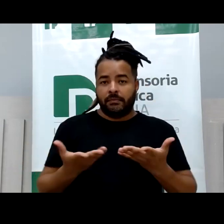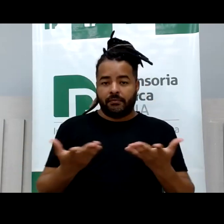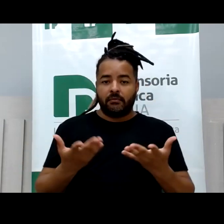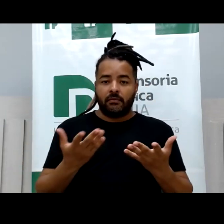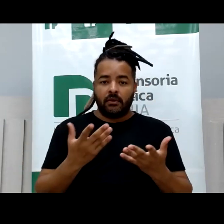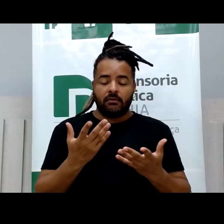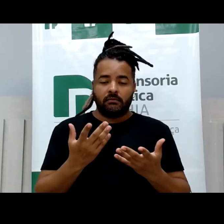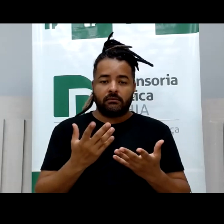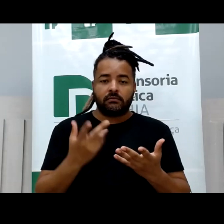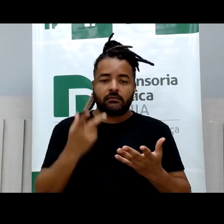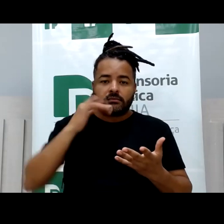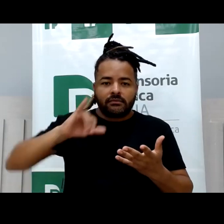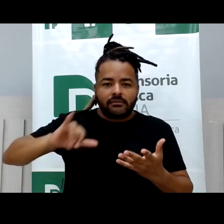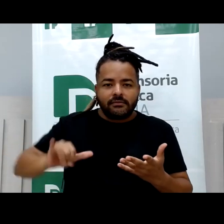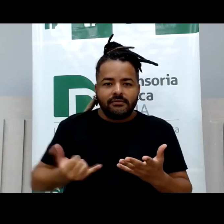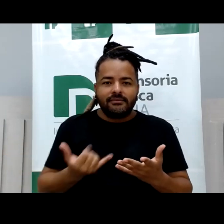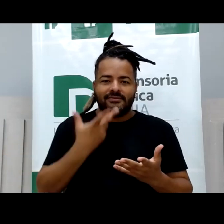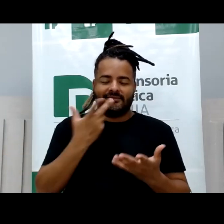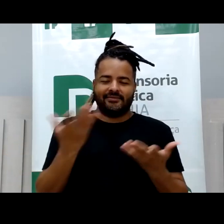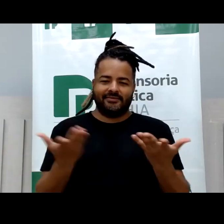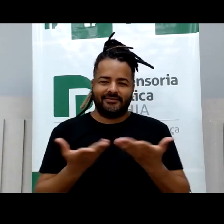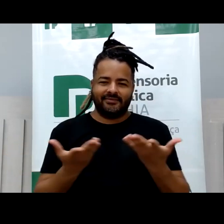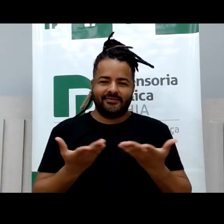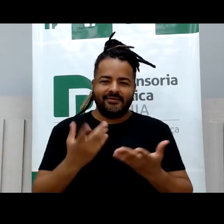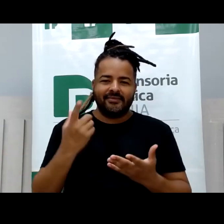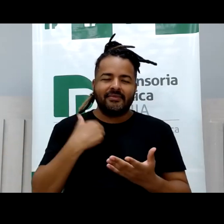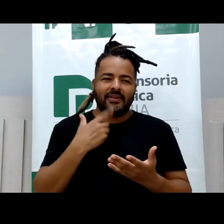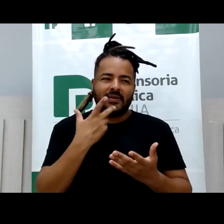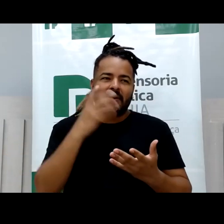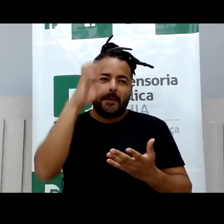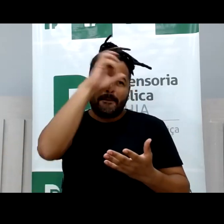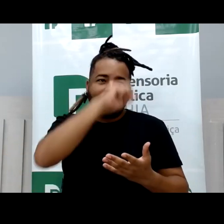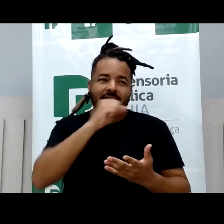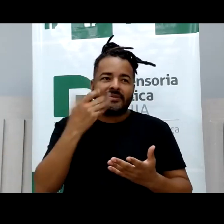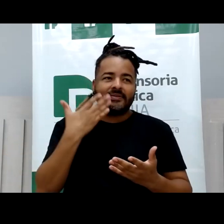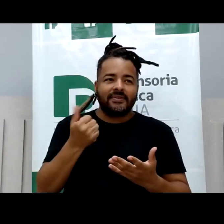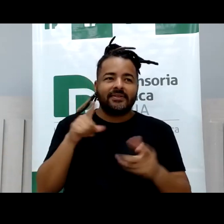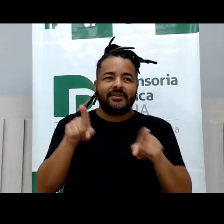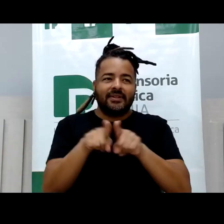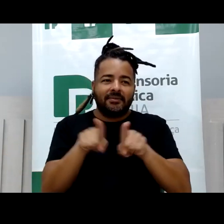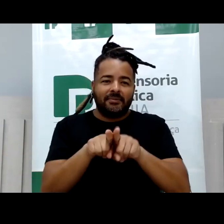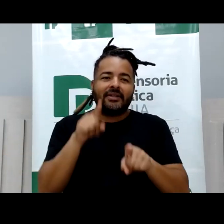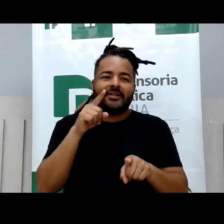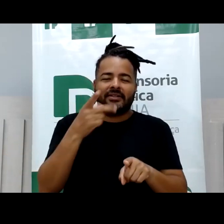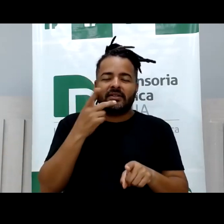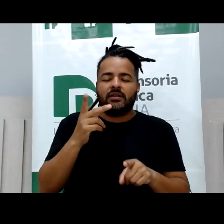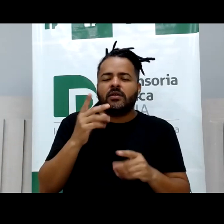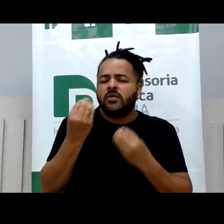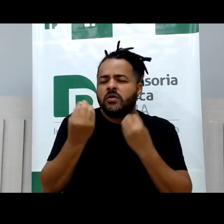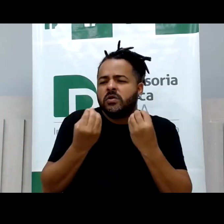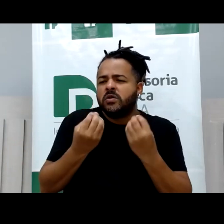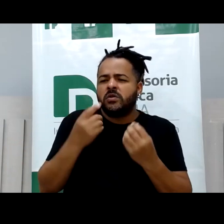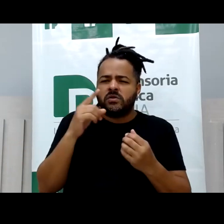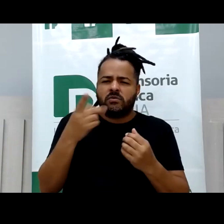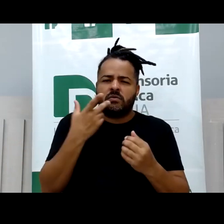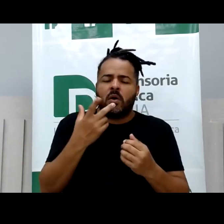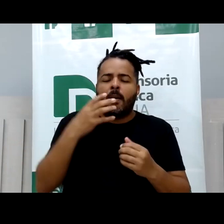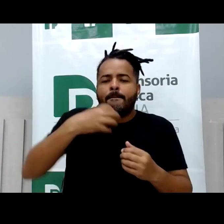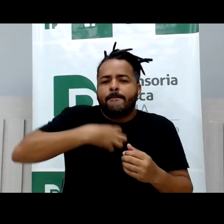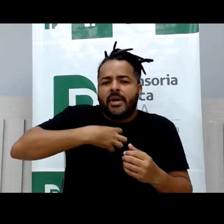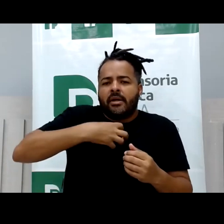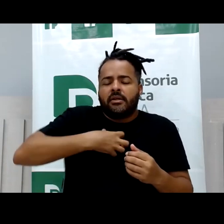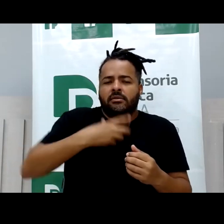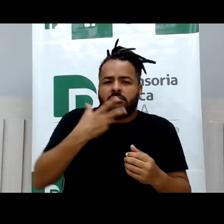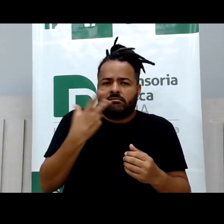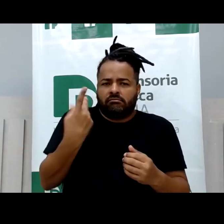E é uma oportunidade da gente, enquanto defensoria pública, aprender com a senhora e também entender como que o judiciário baiano trata desse